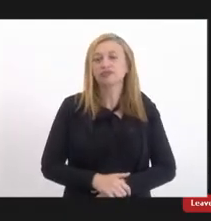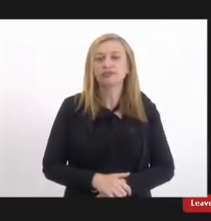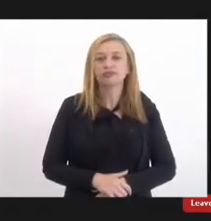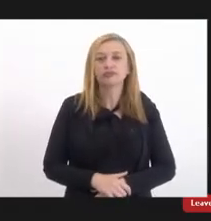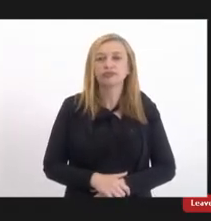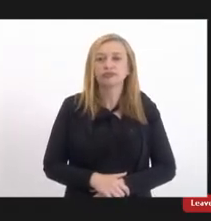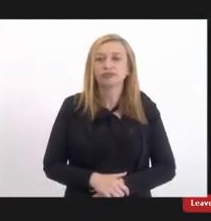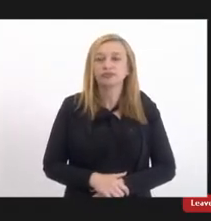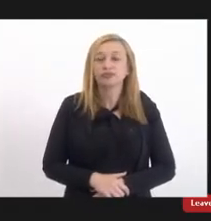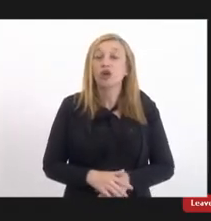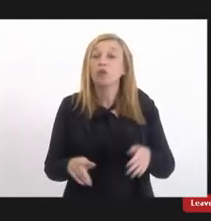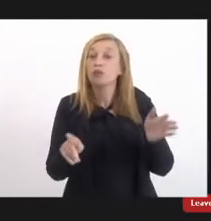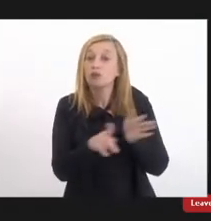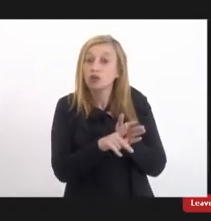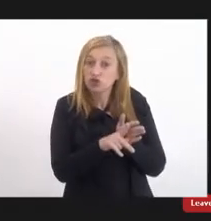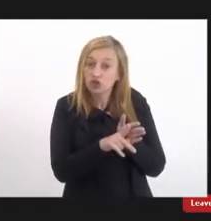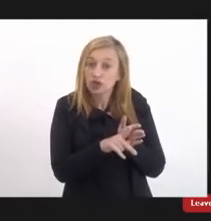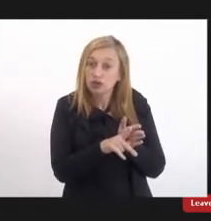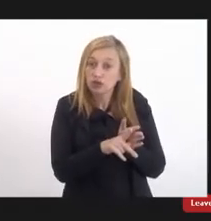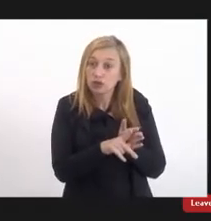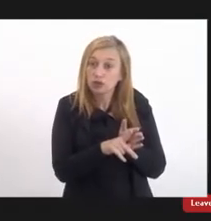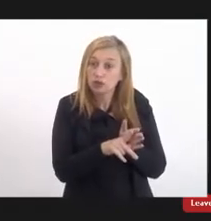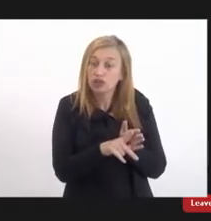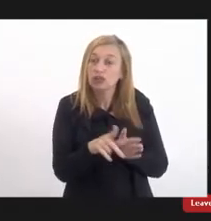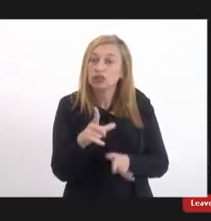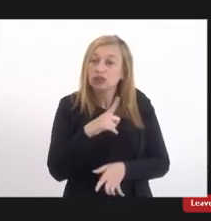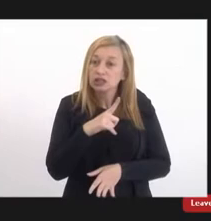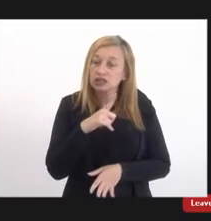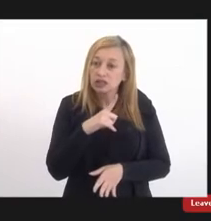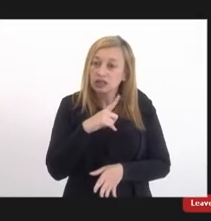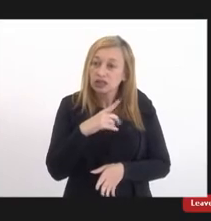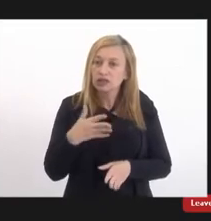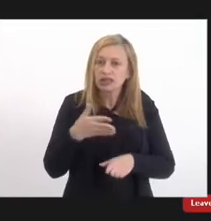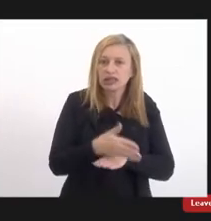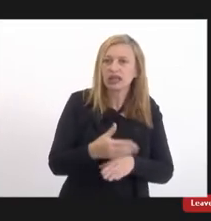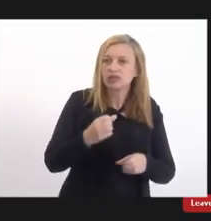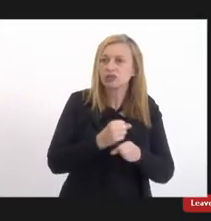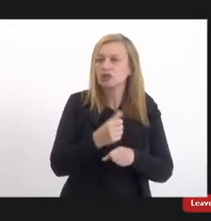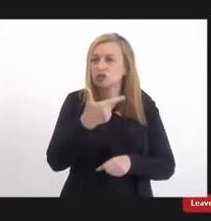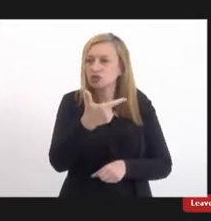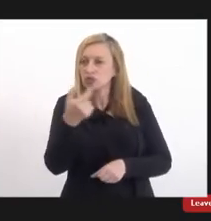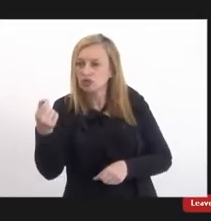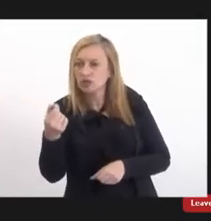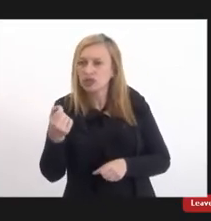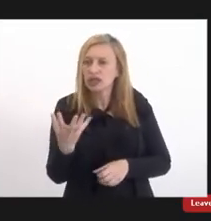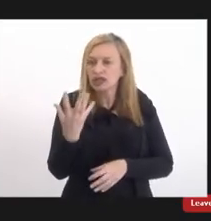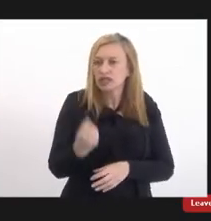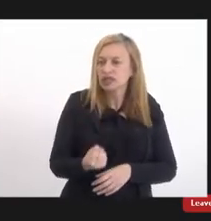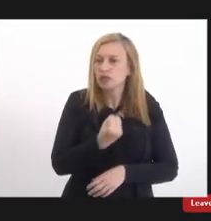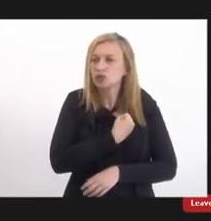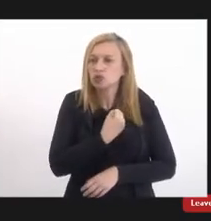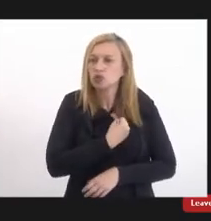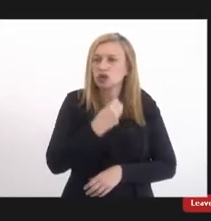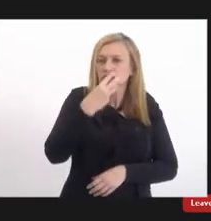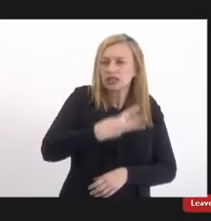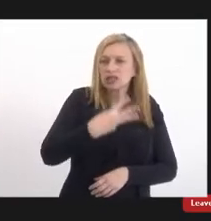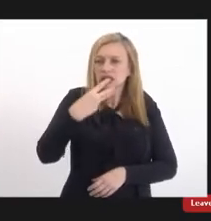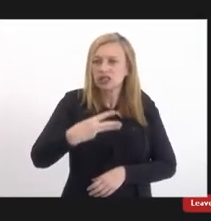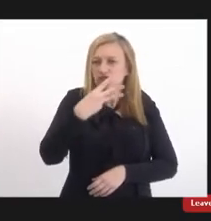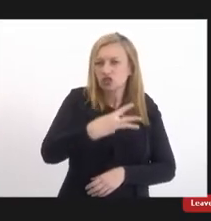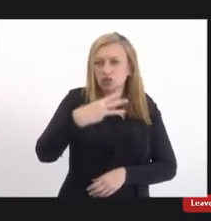ele é um projeto nós demos entrada em 2020 recebeu o número 3338